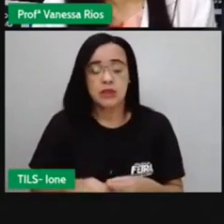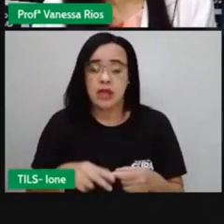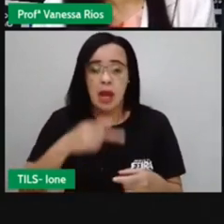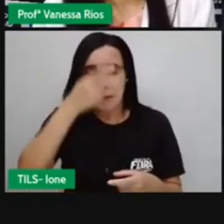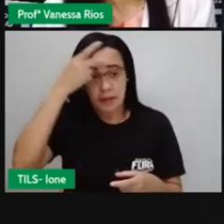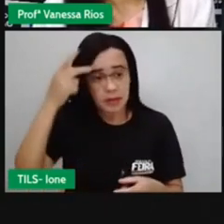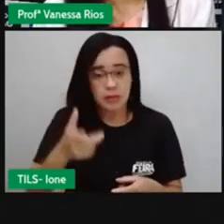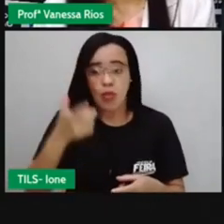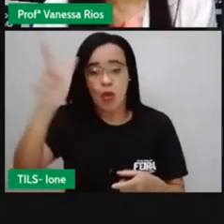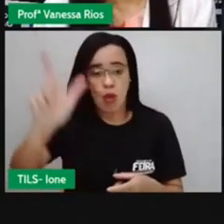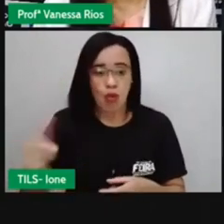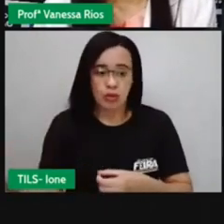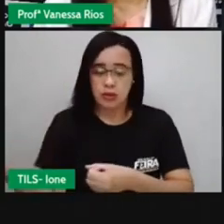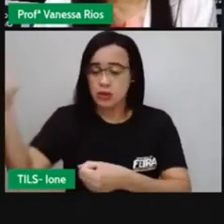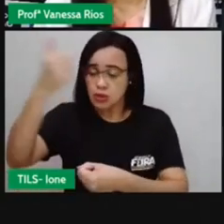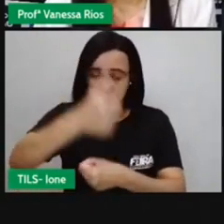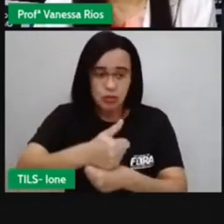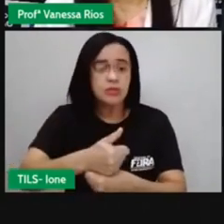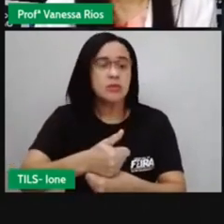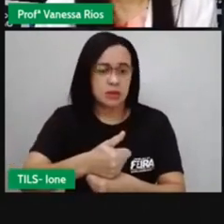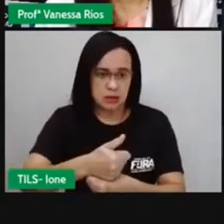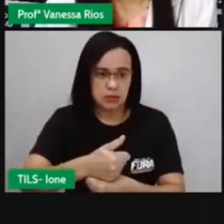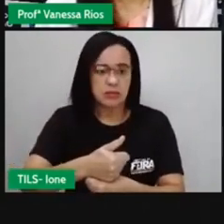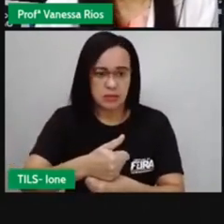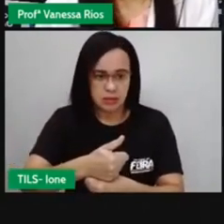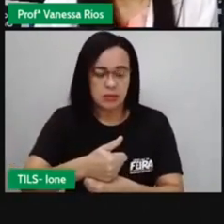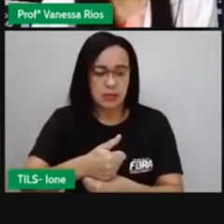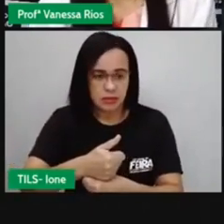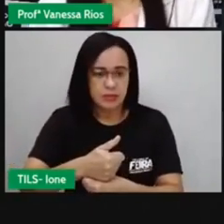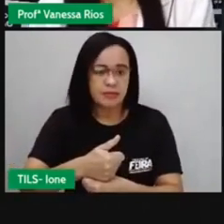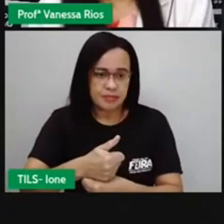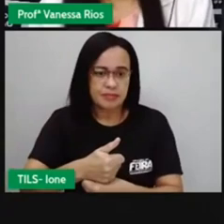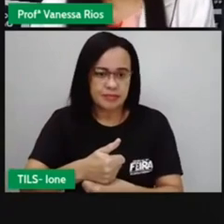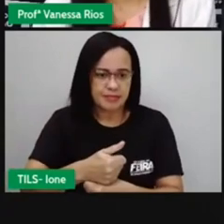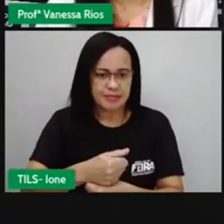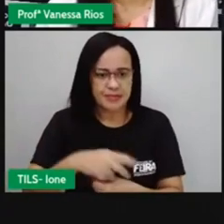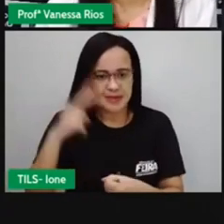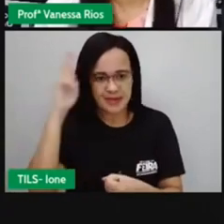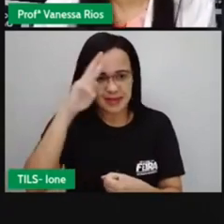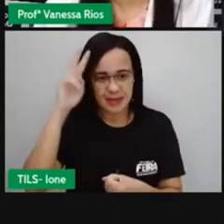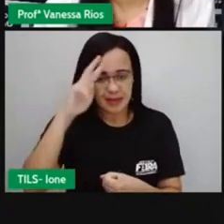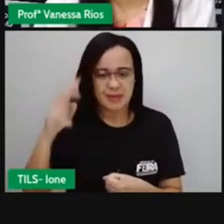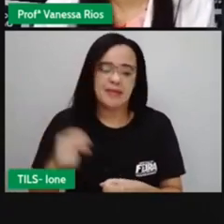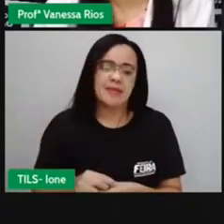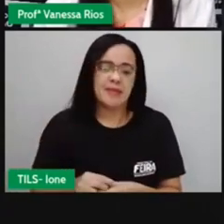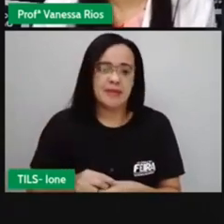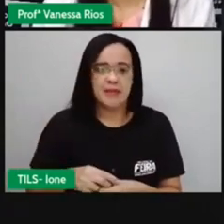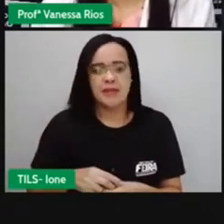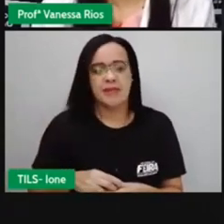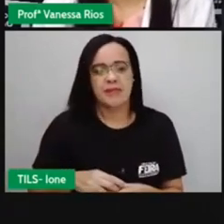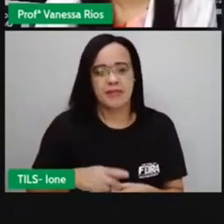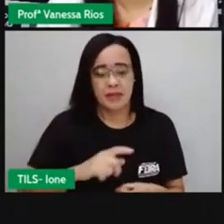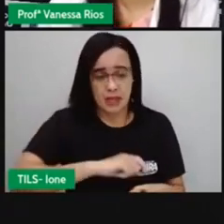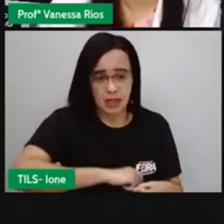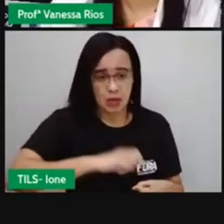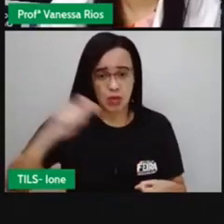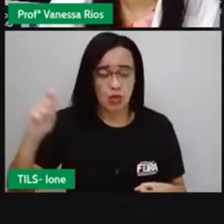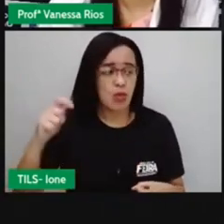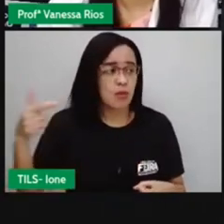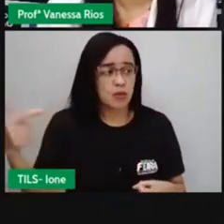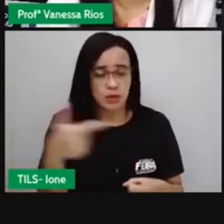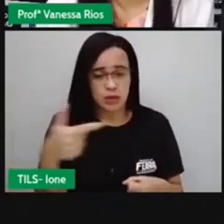que Dom Pedro, aí que foi proclamado aí Dom Pedro II, por ser o segundo rei, tivesse idade